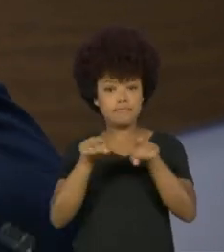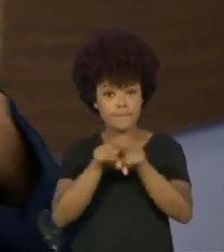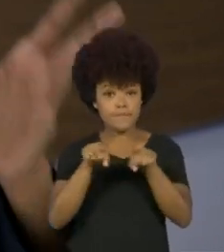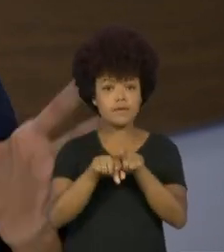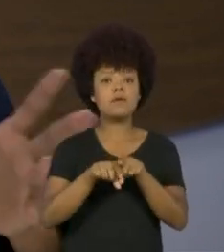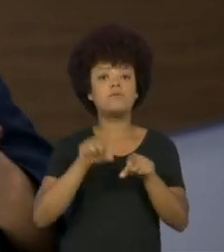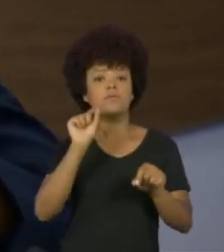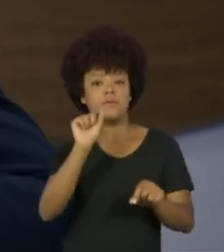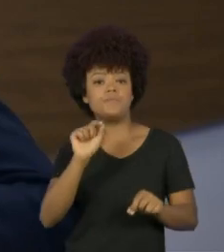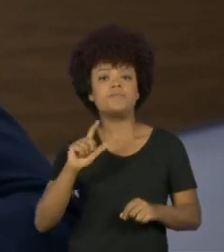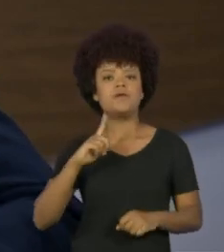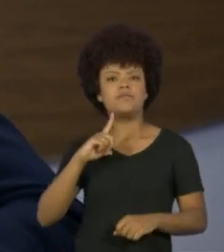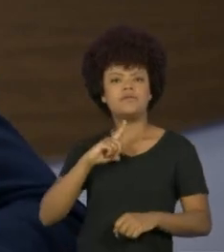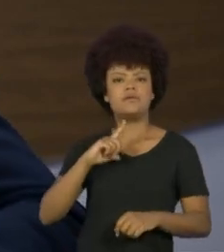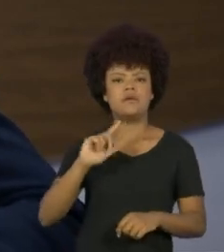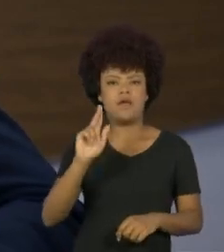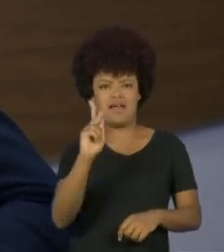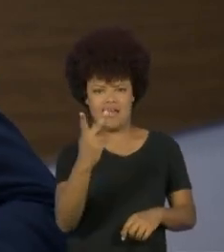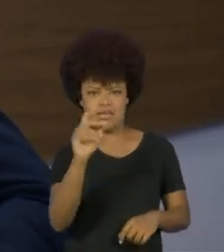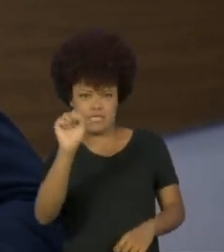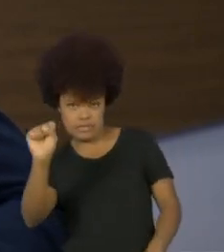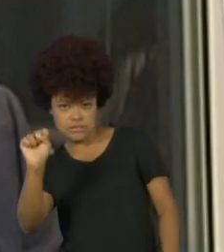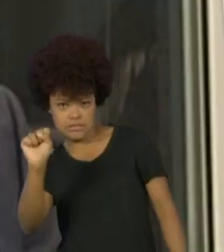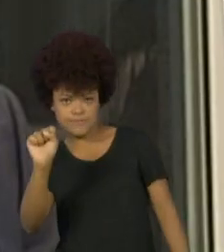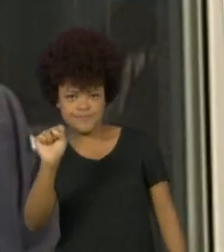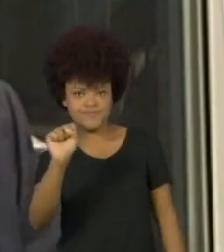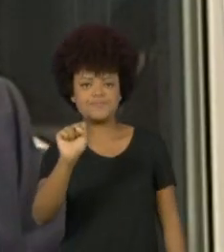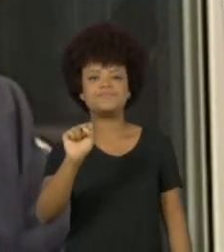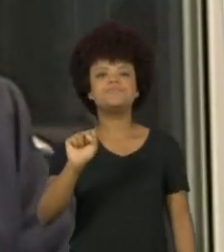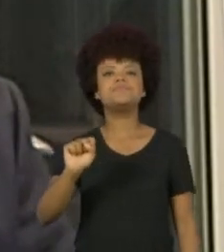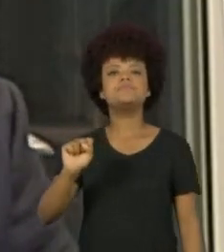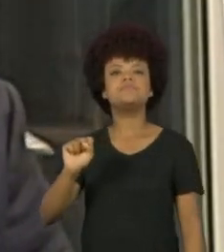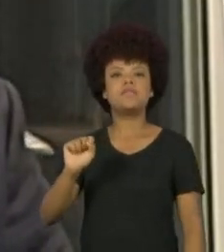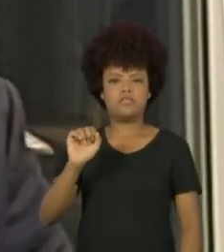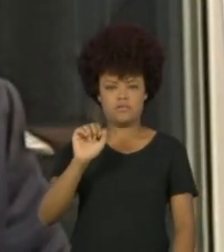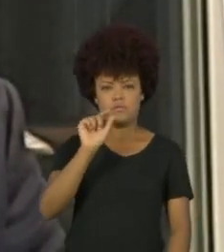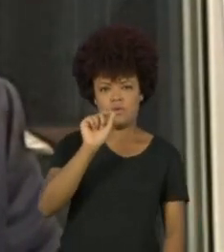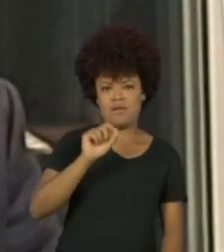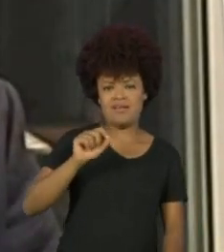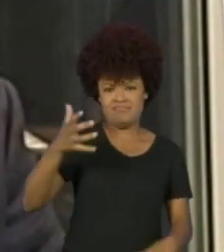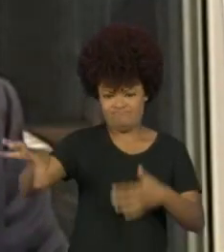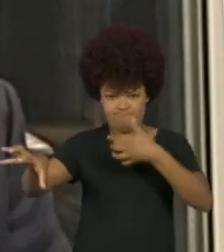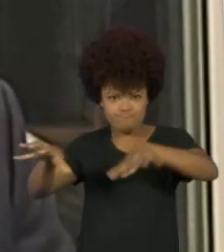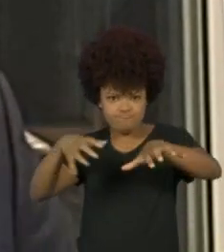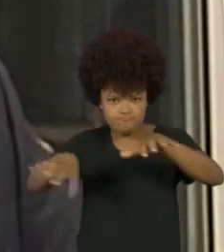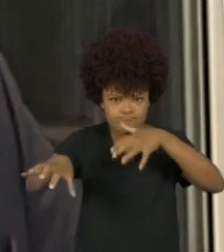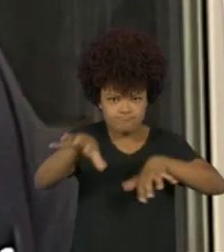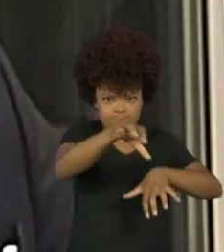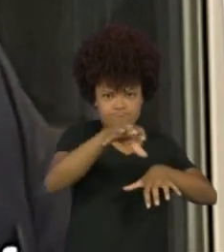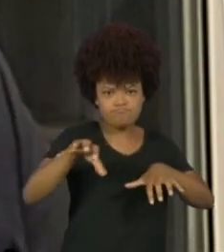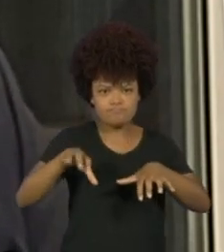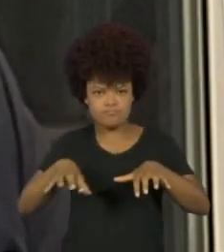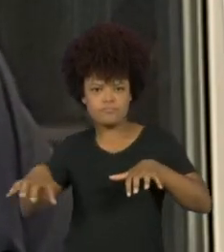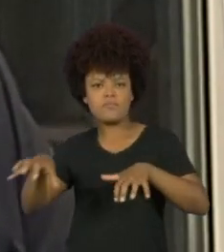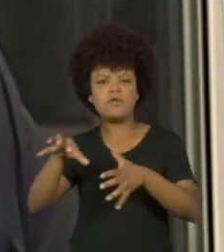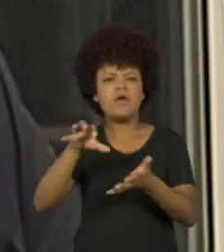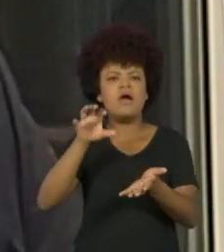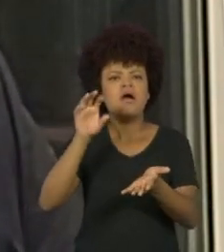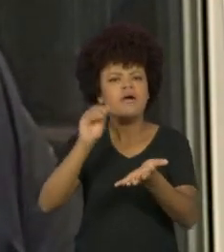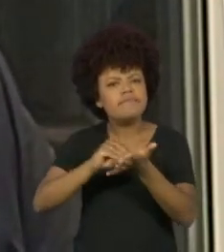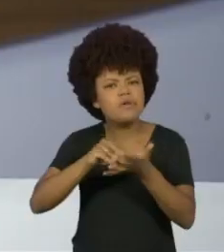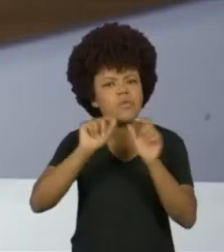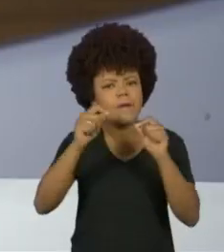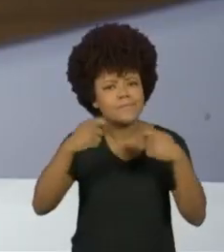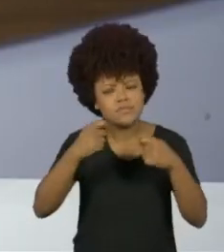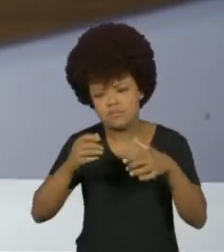desculpa, dividiria progressistas em vez de uni-los, que é a chamada pauta identitária, inclusive citada pela Vera no bloco anterior.